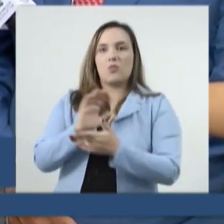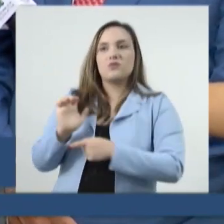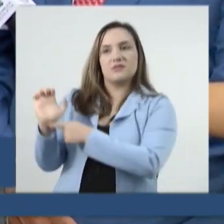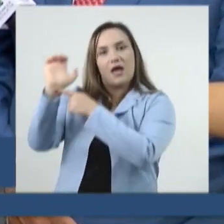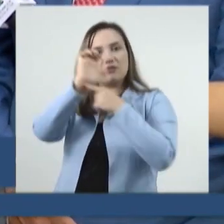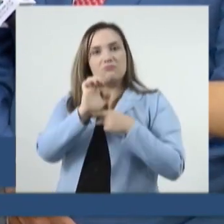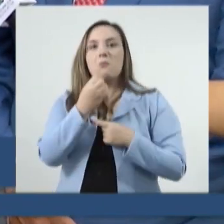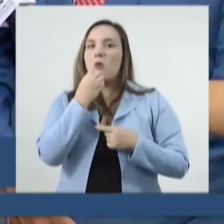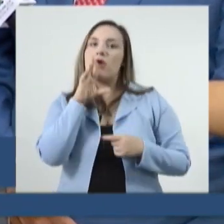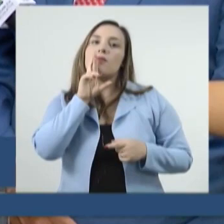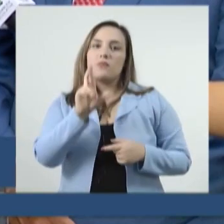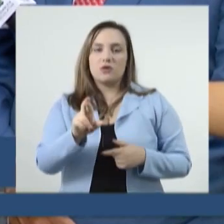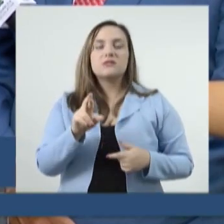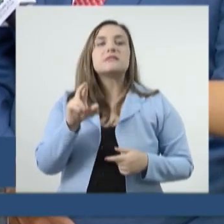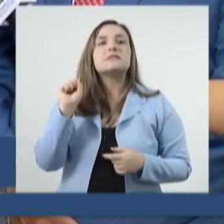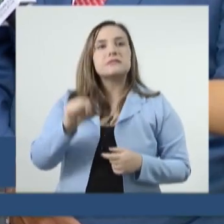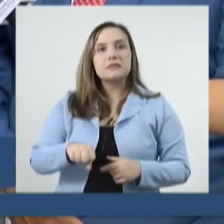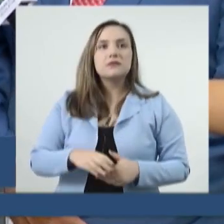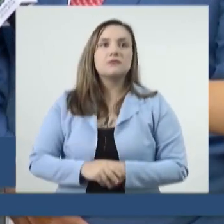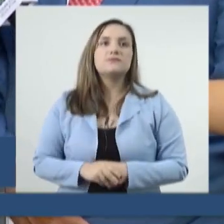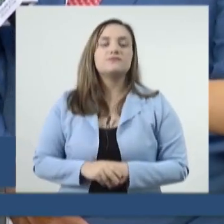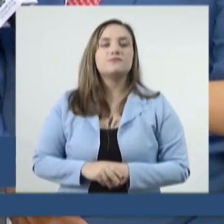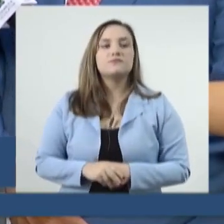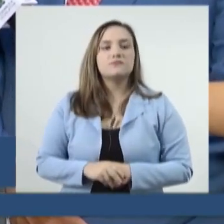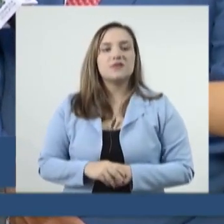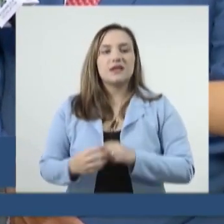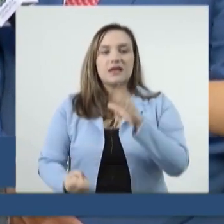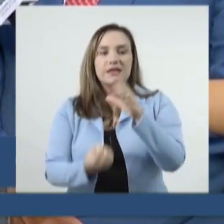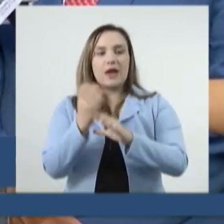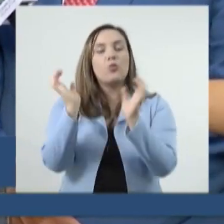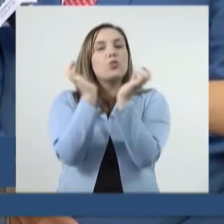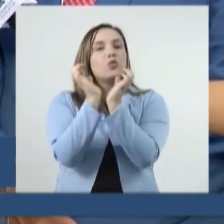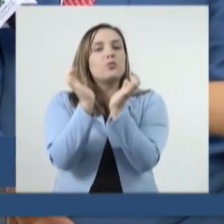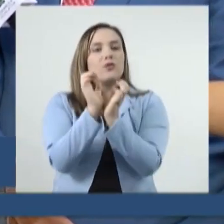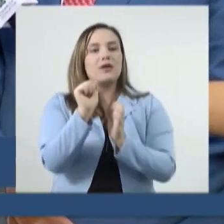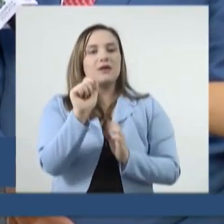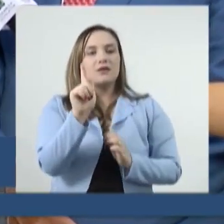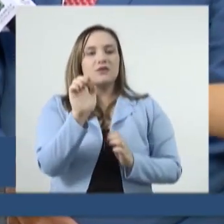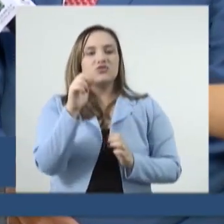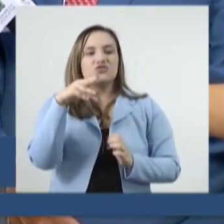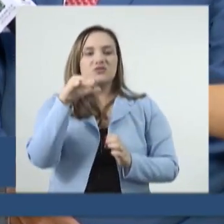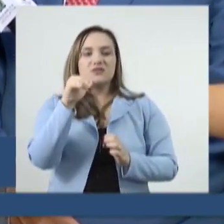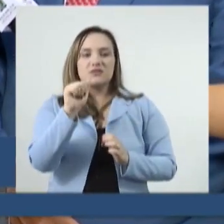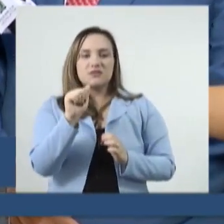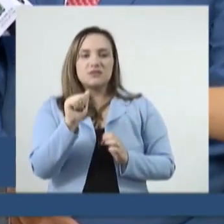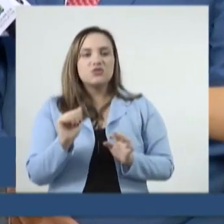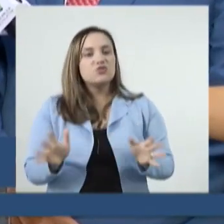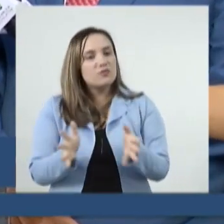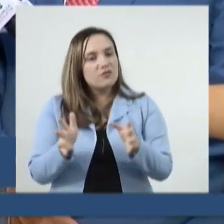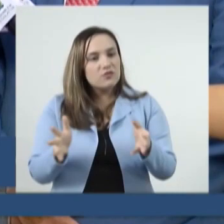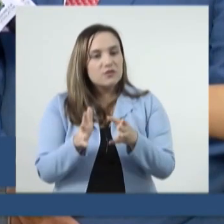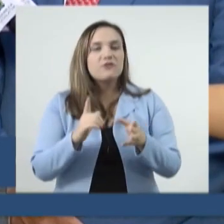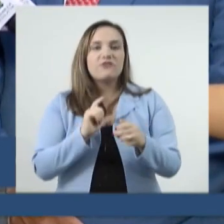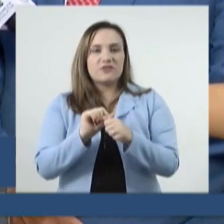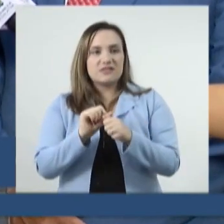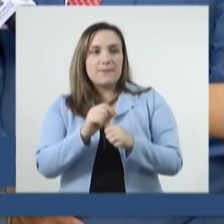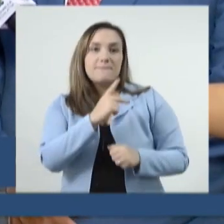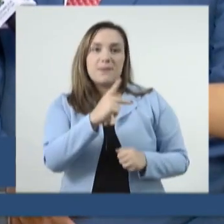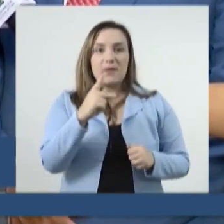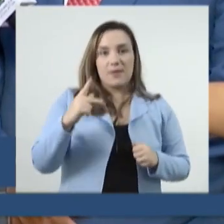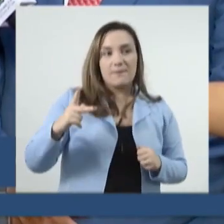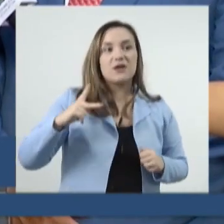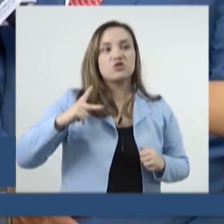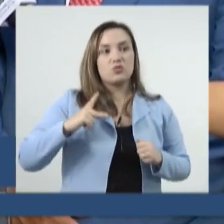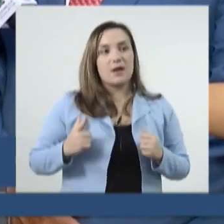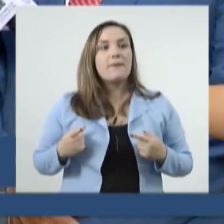que tem dado um resultado muito positivo, que é criar uma agência múltipla, com parcerias privadas e o próprio estado